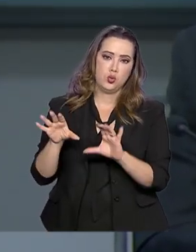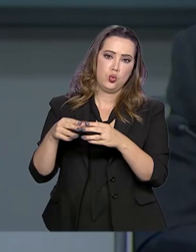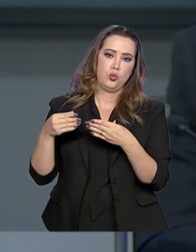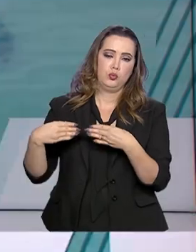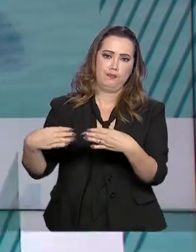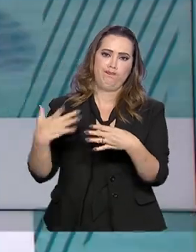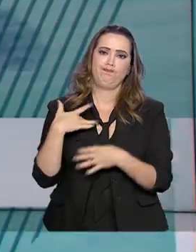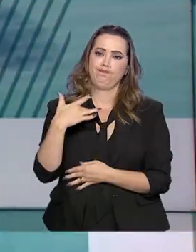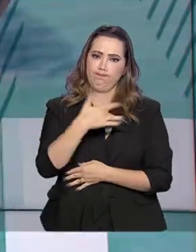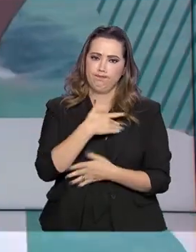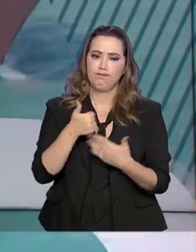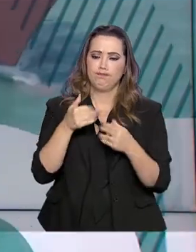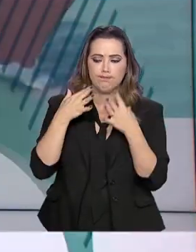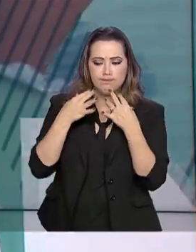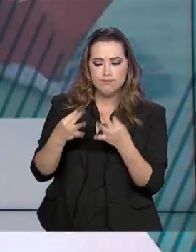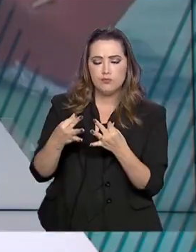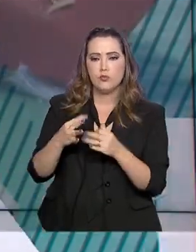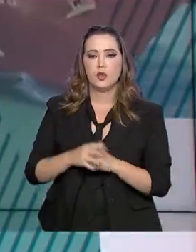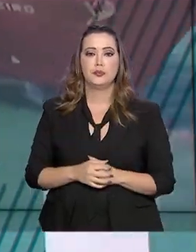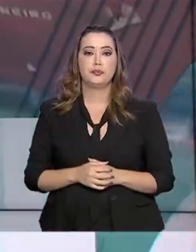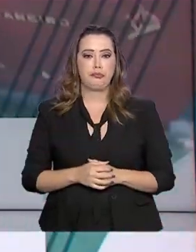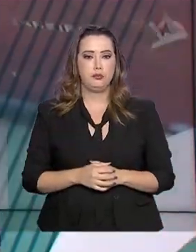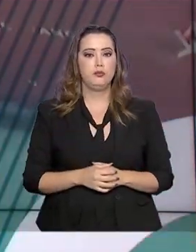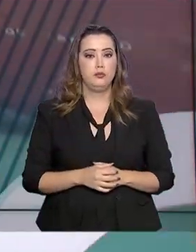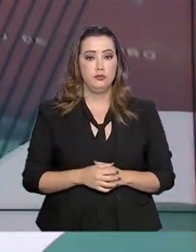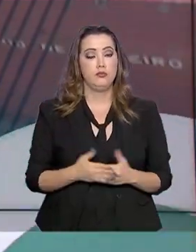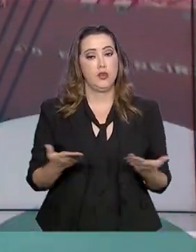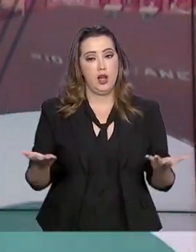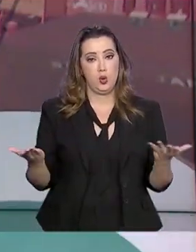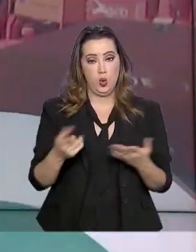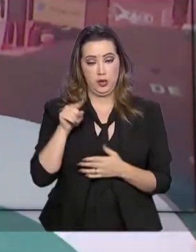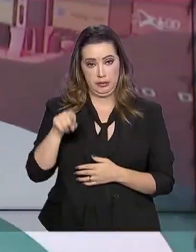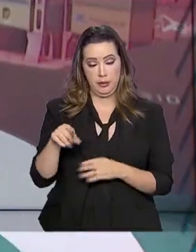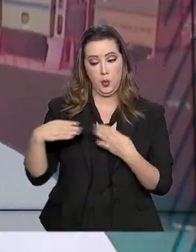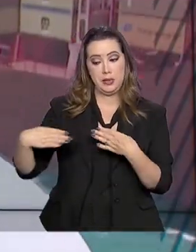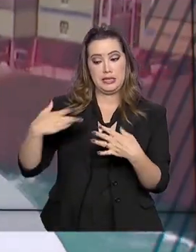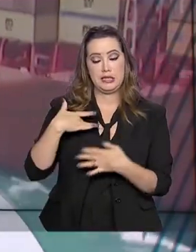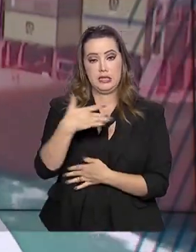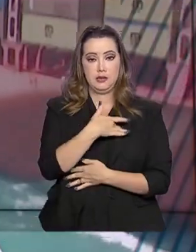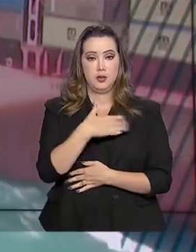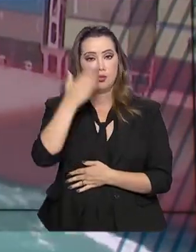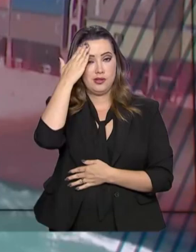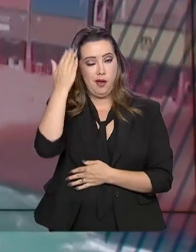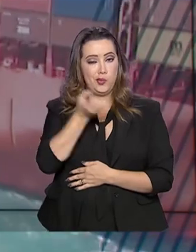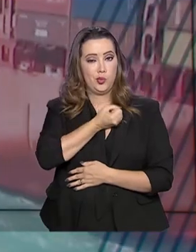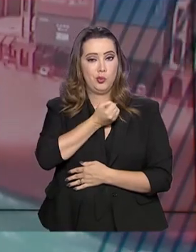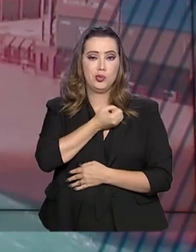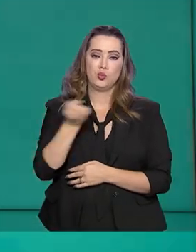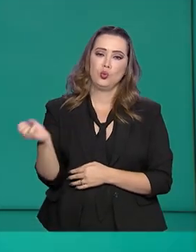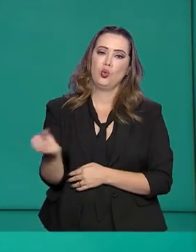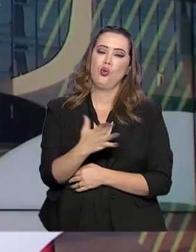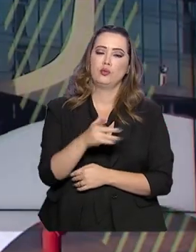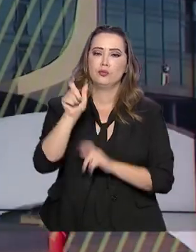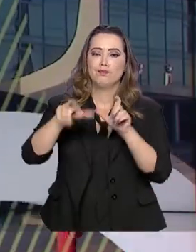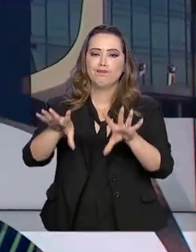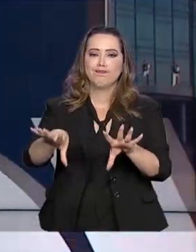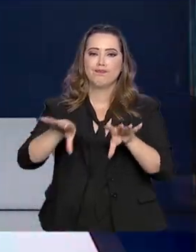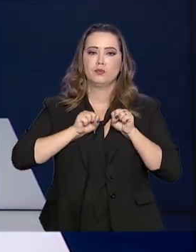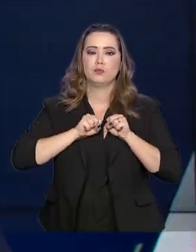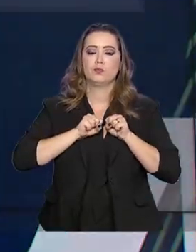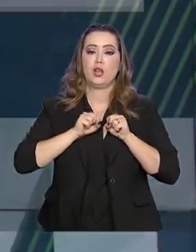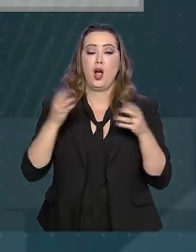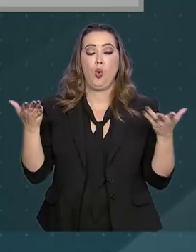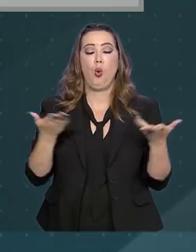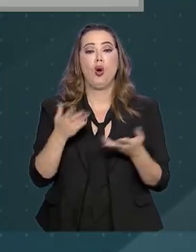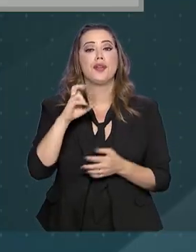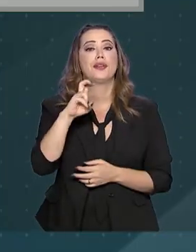ministério. O Ministério da Saúde atualizou o número de casos confirmados do novo coronavírus no Brasil para